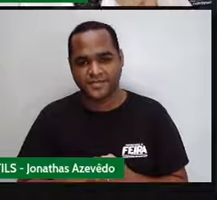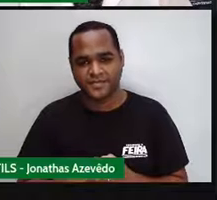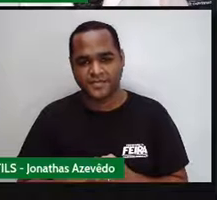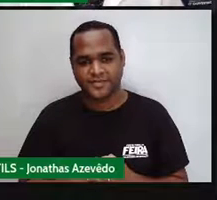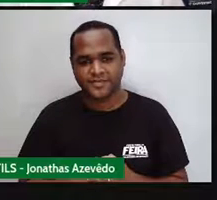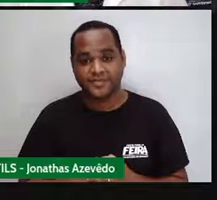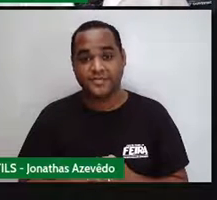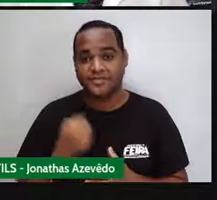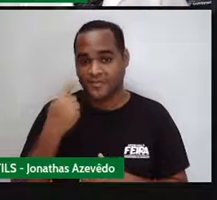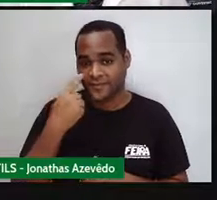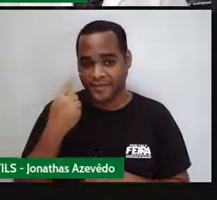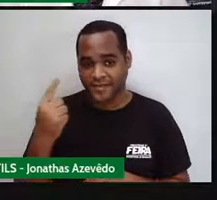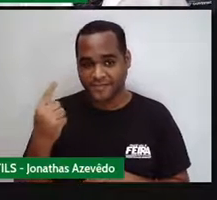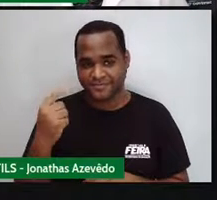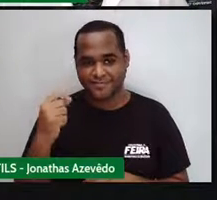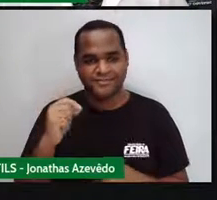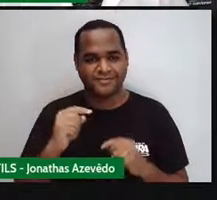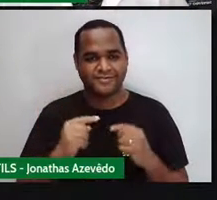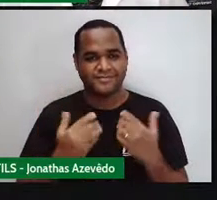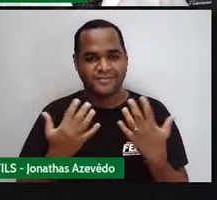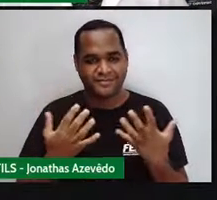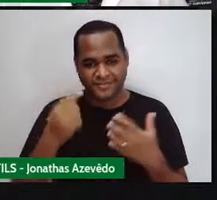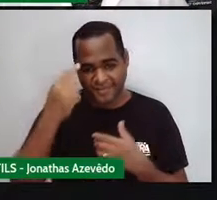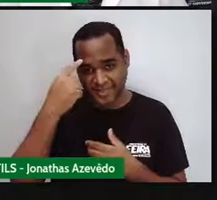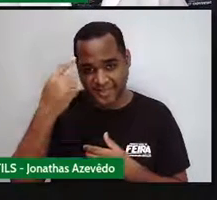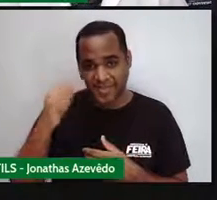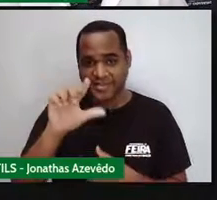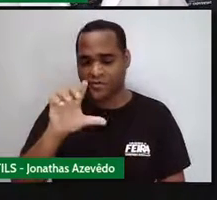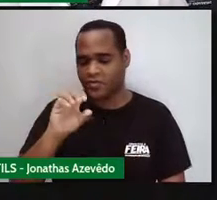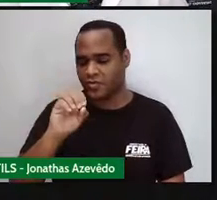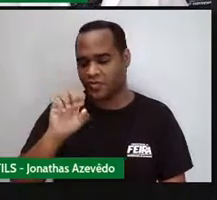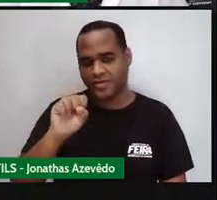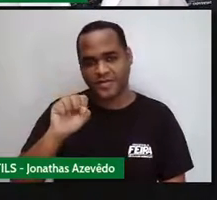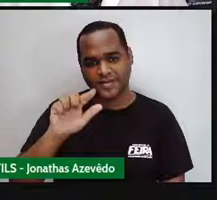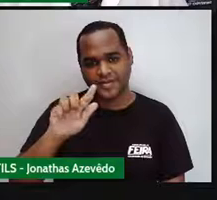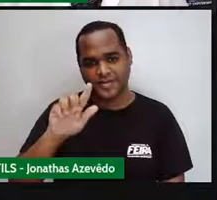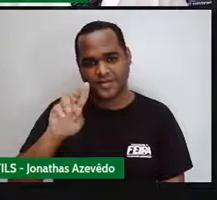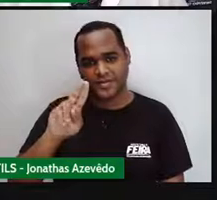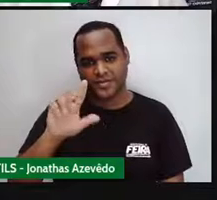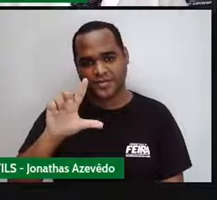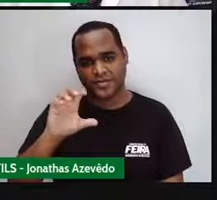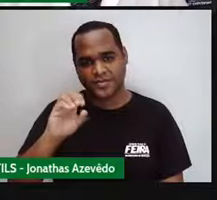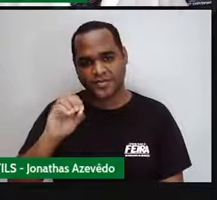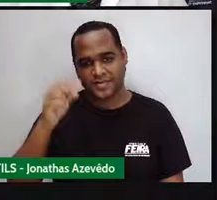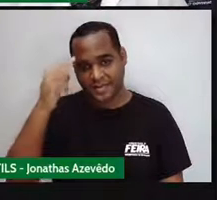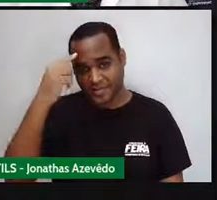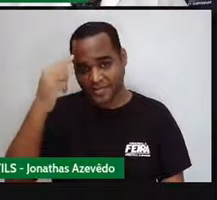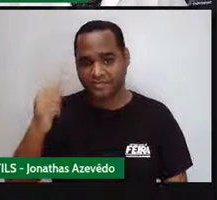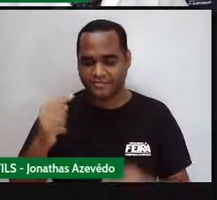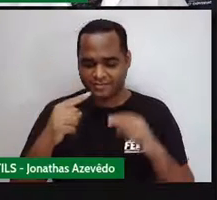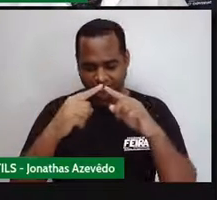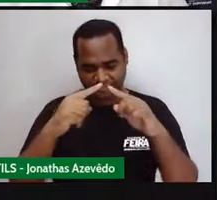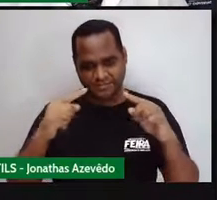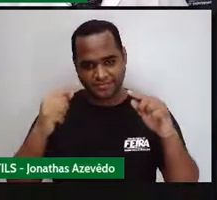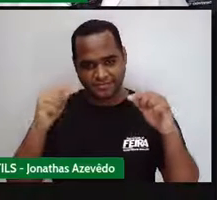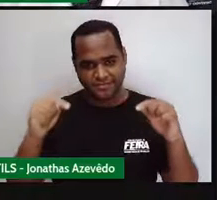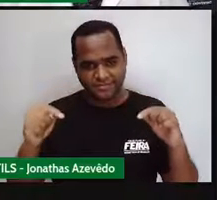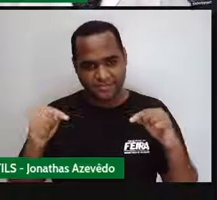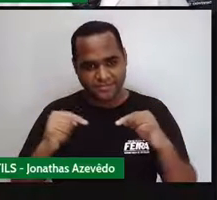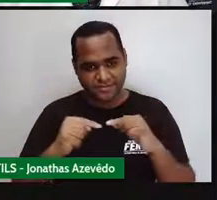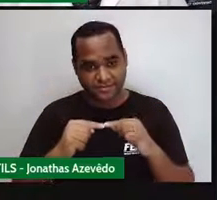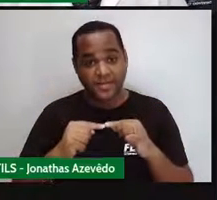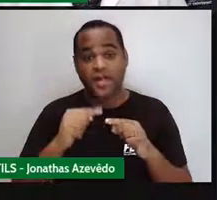Vai olhar para as diagonais daquele losango e vai fazer uma multiplicação entre elas.